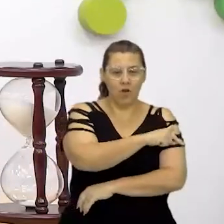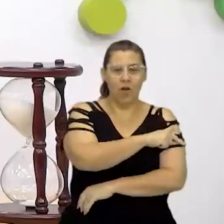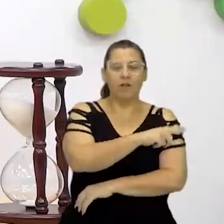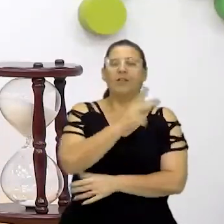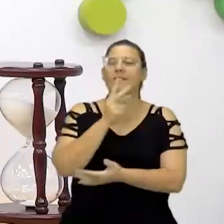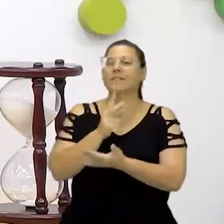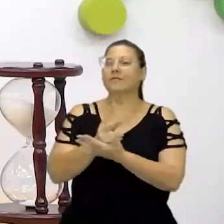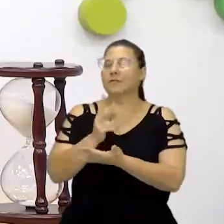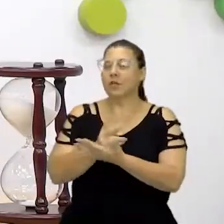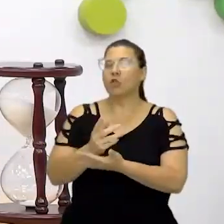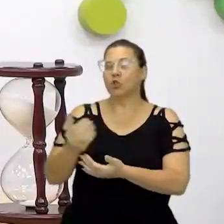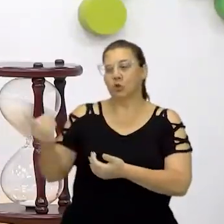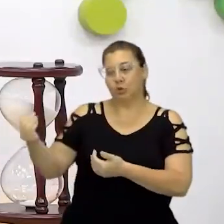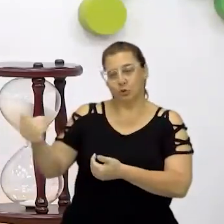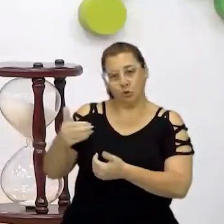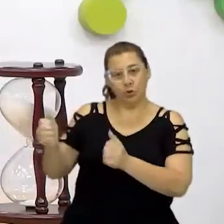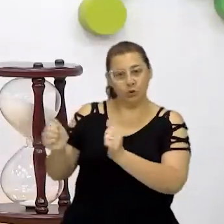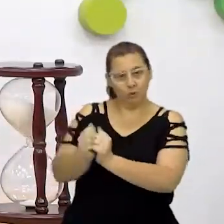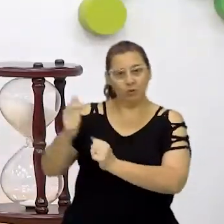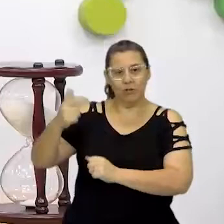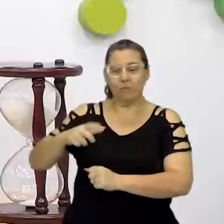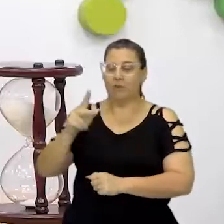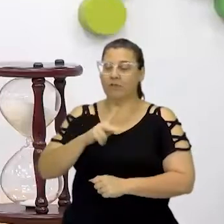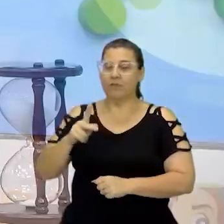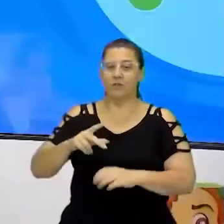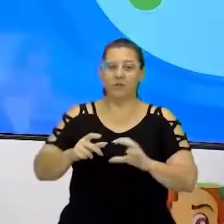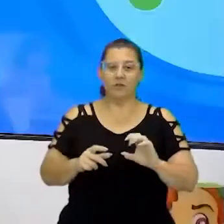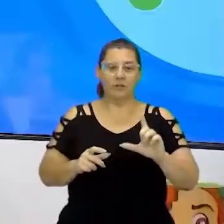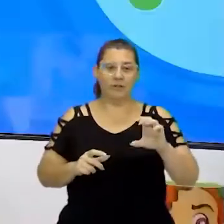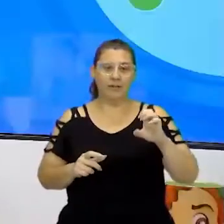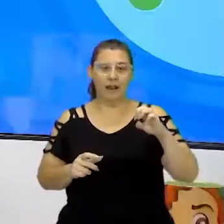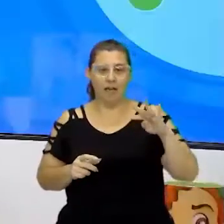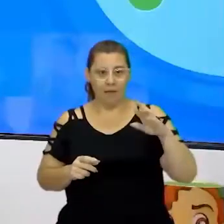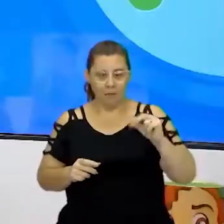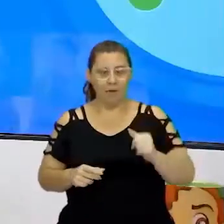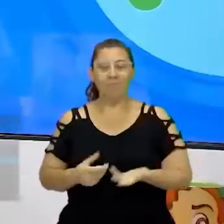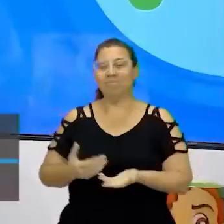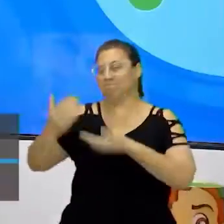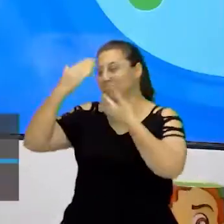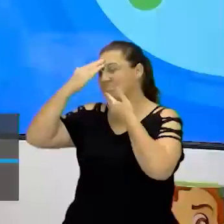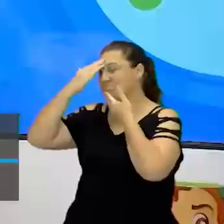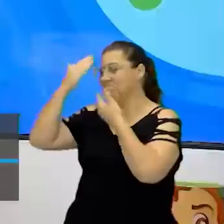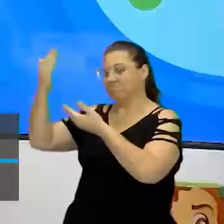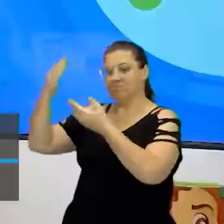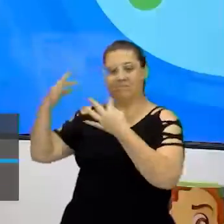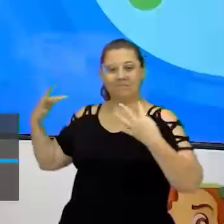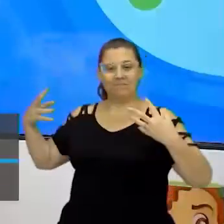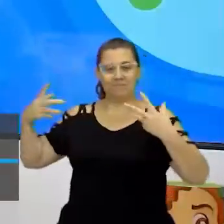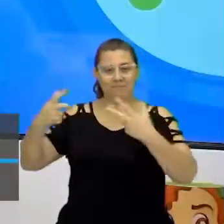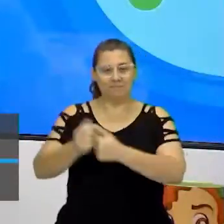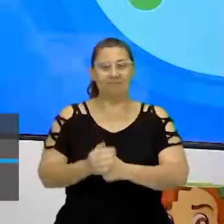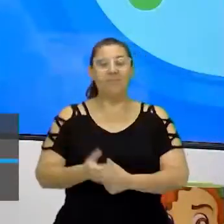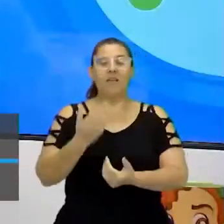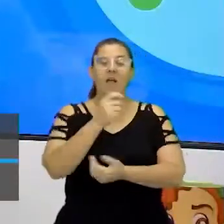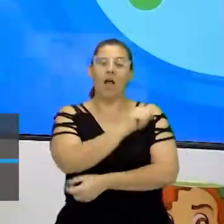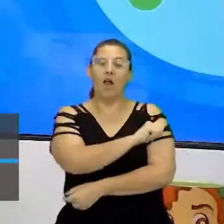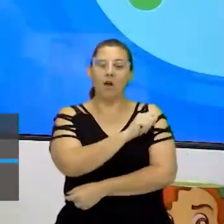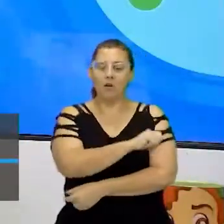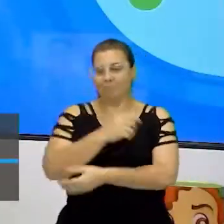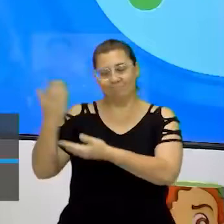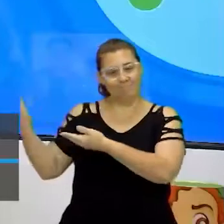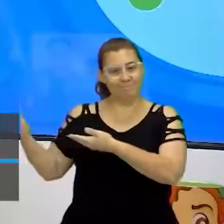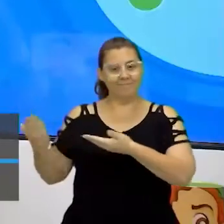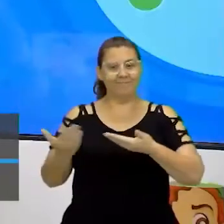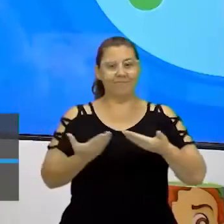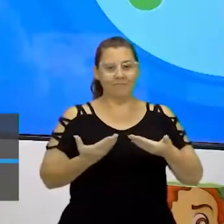comigo, que é o professor Kleber. Seja bem-vindo, professor Kleber, ao de Muito obrigado, Janaína. Obrigado a todos estudantes, sejam bem